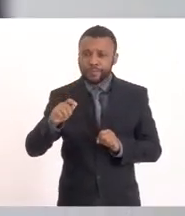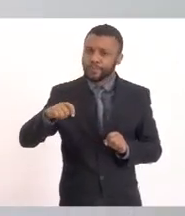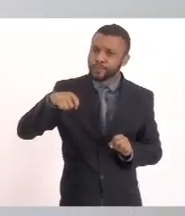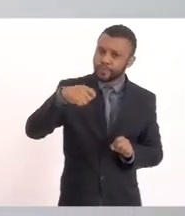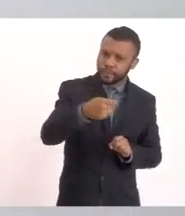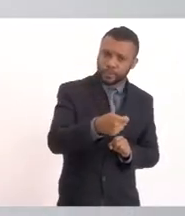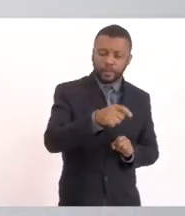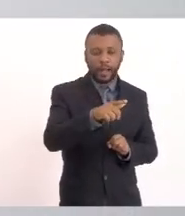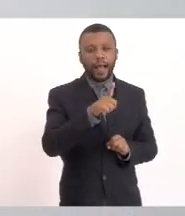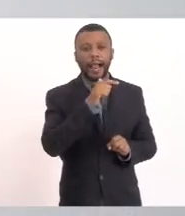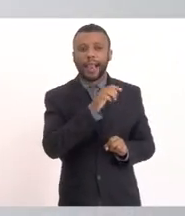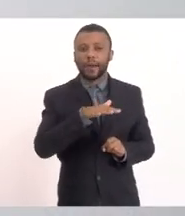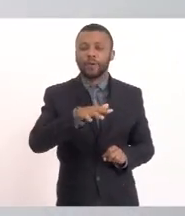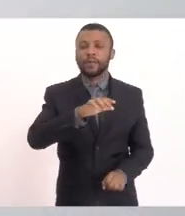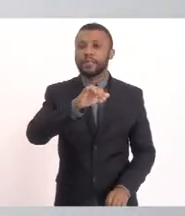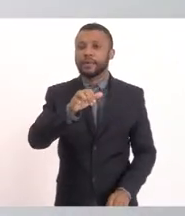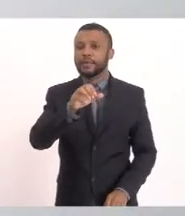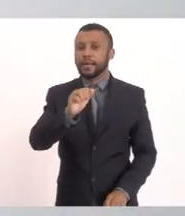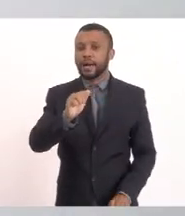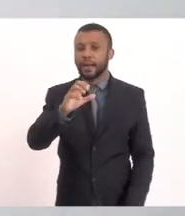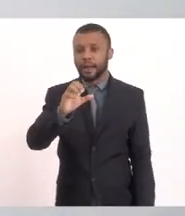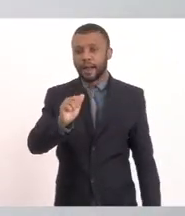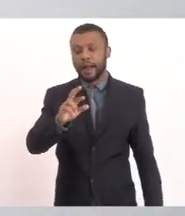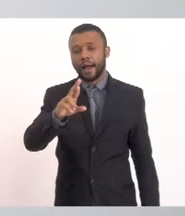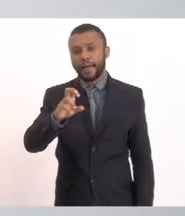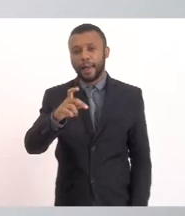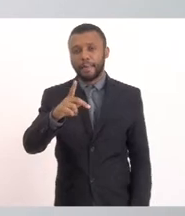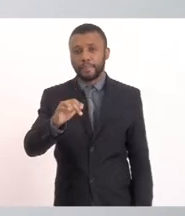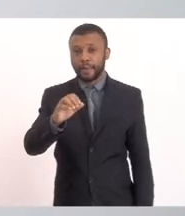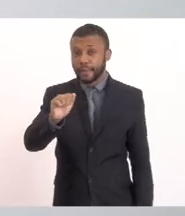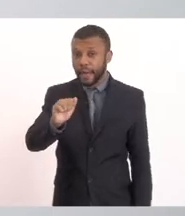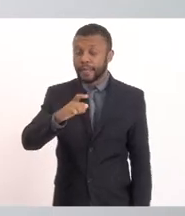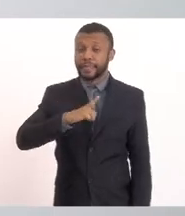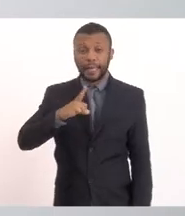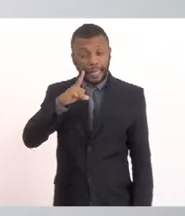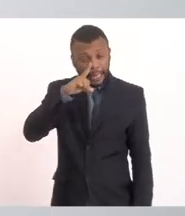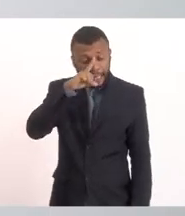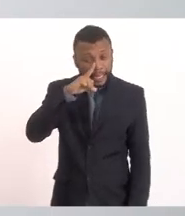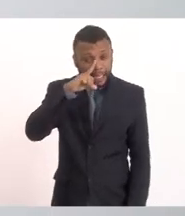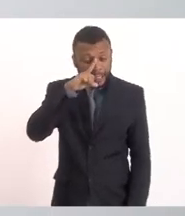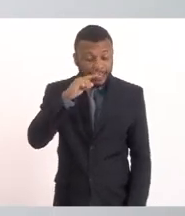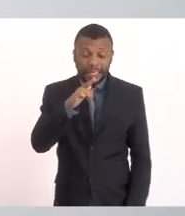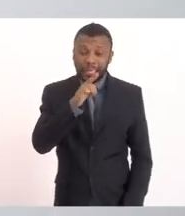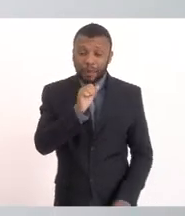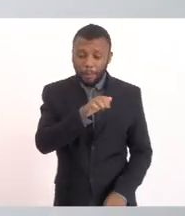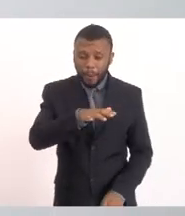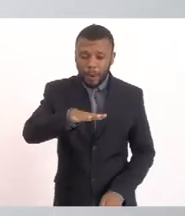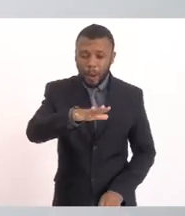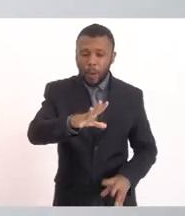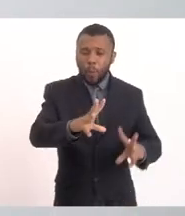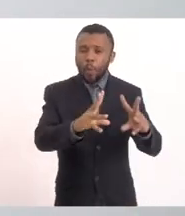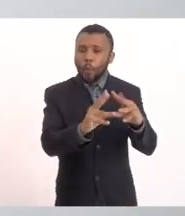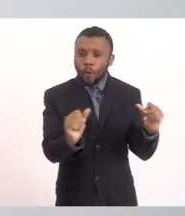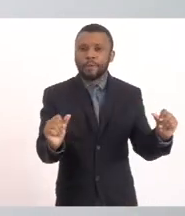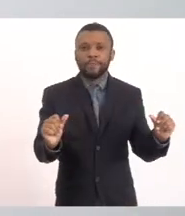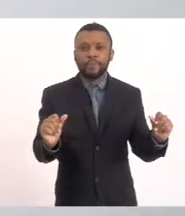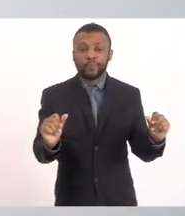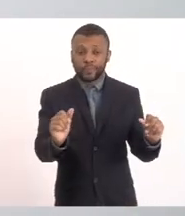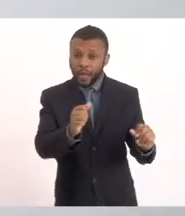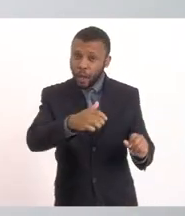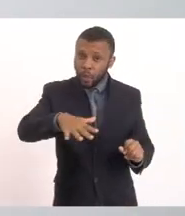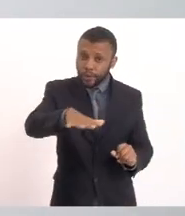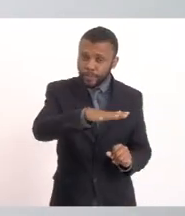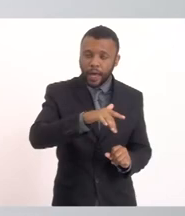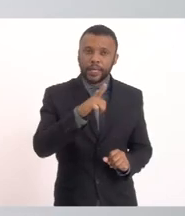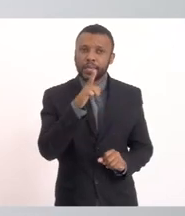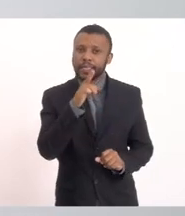Jacarepeá Que corre riscos De completamente desaparecer É um espaço De ainda de água